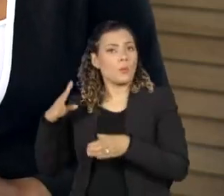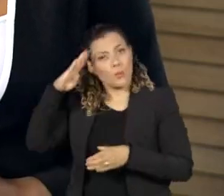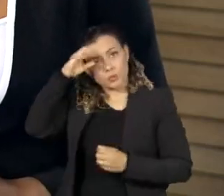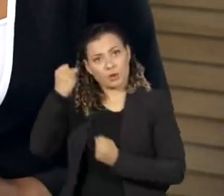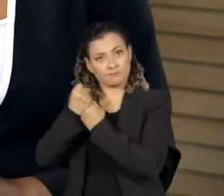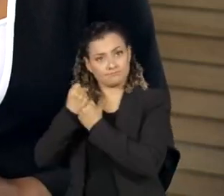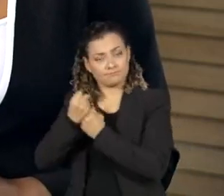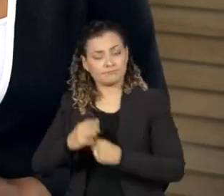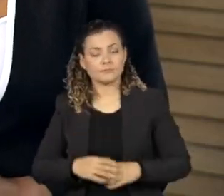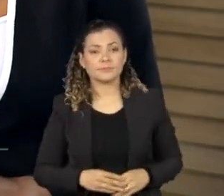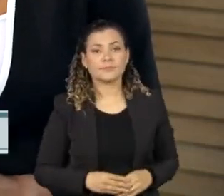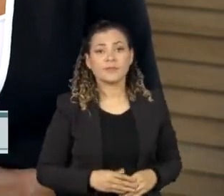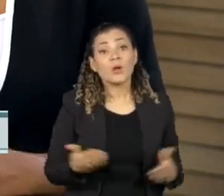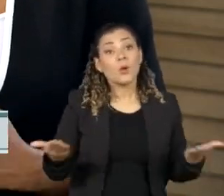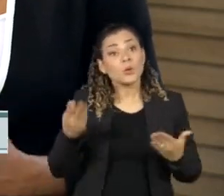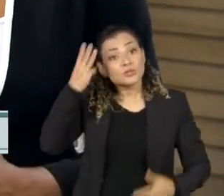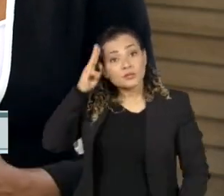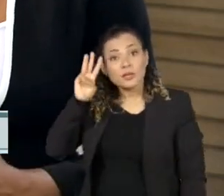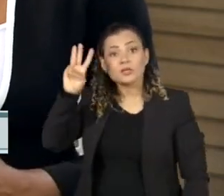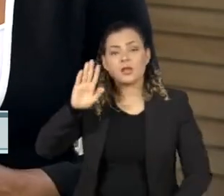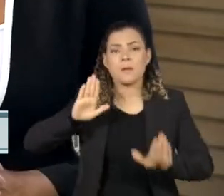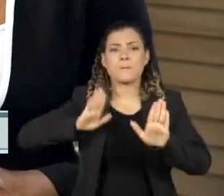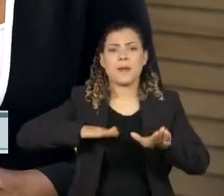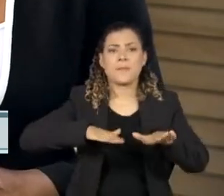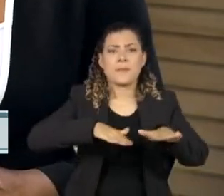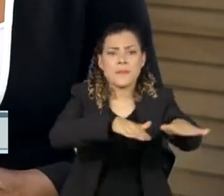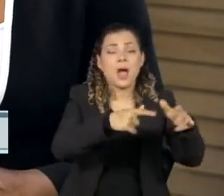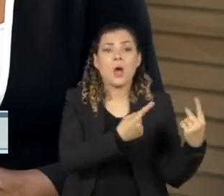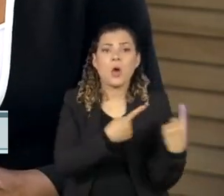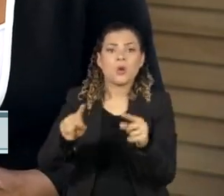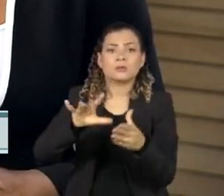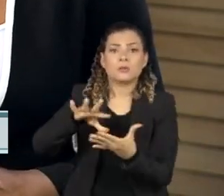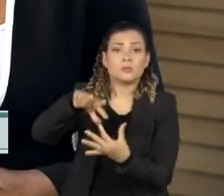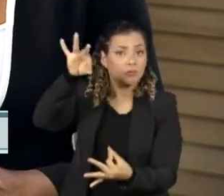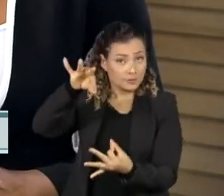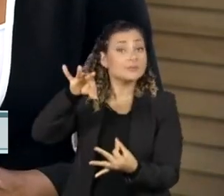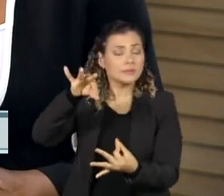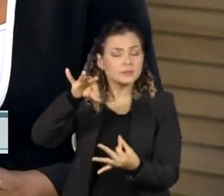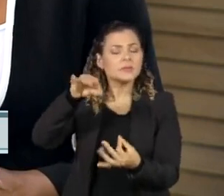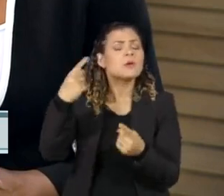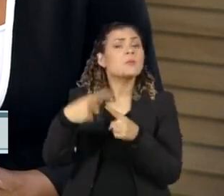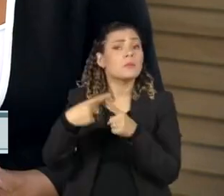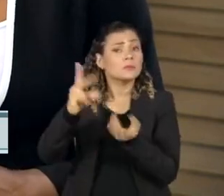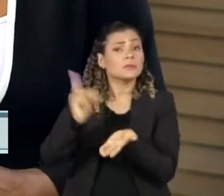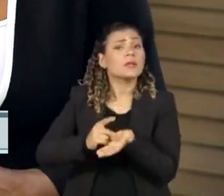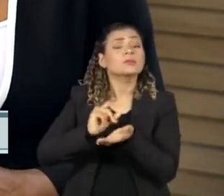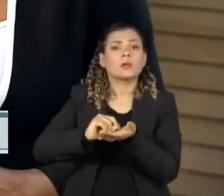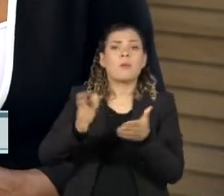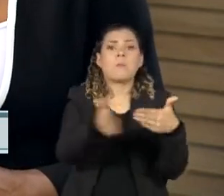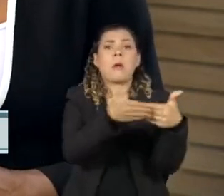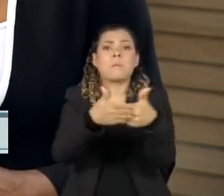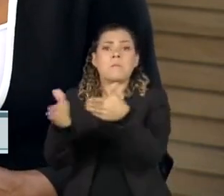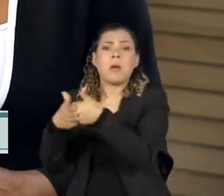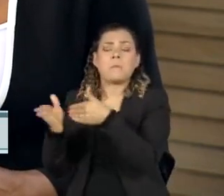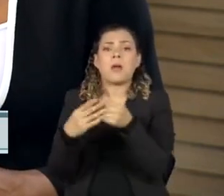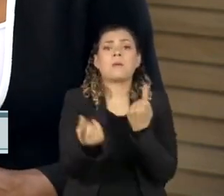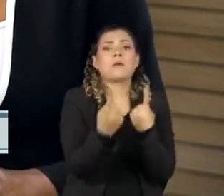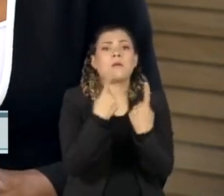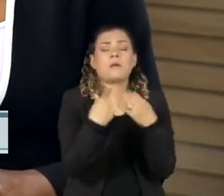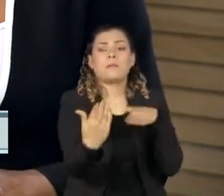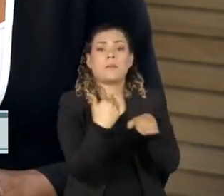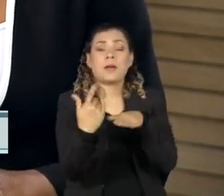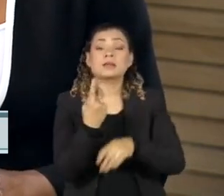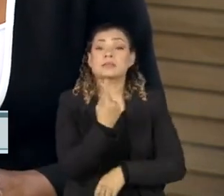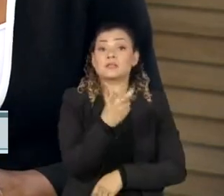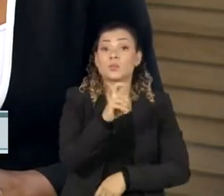Hoje é o terceiro dia de manifestações antidemocráticas que bloqueiam rodovias no país. 151 pontos